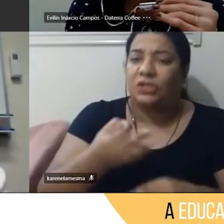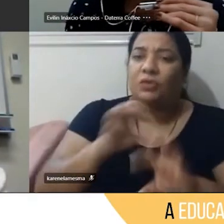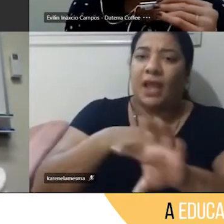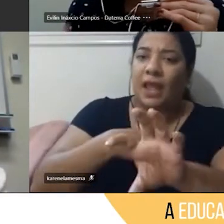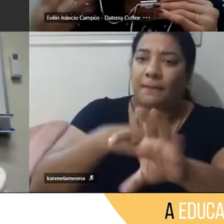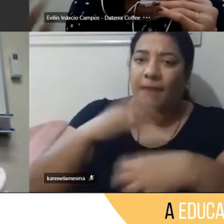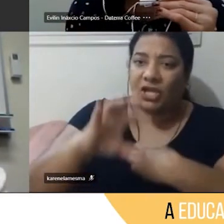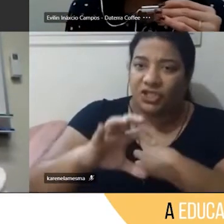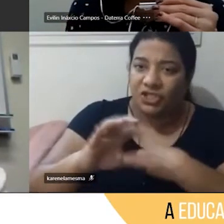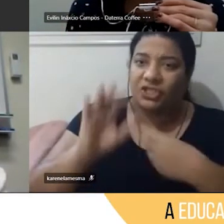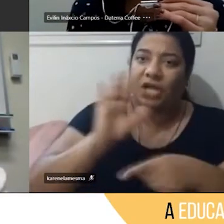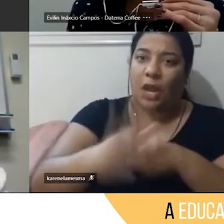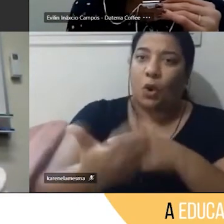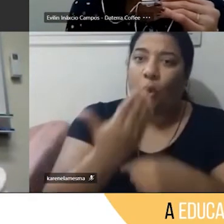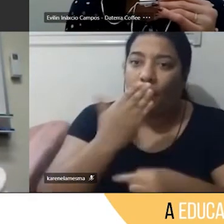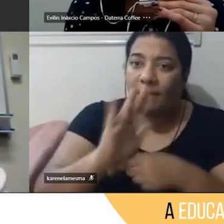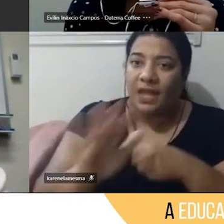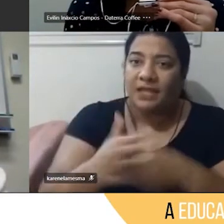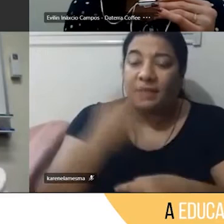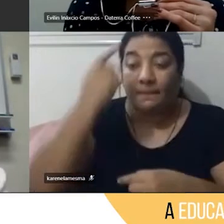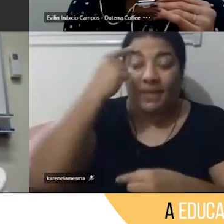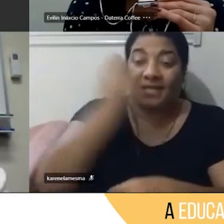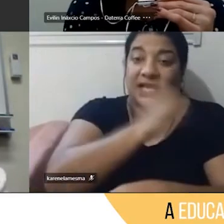cenário, pensando nos alunos?